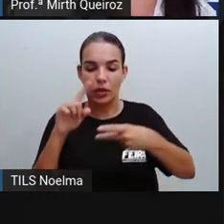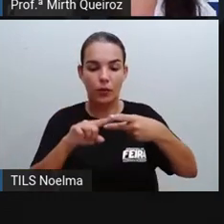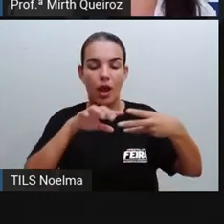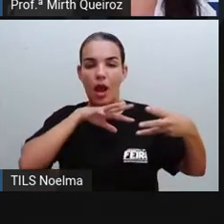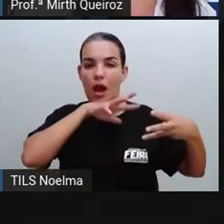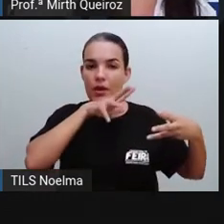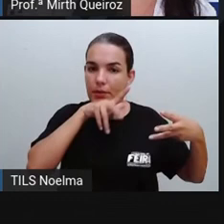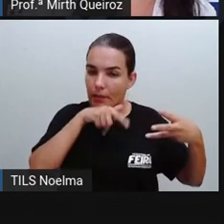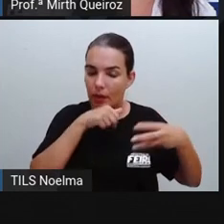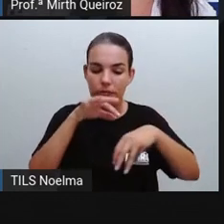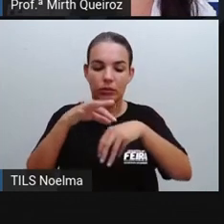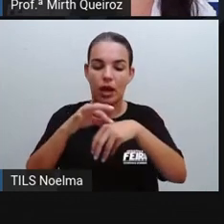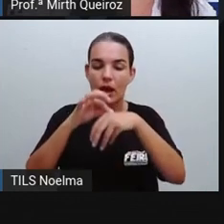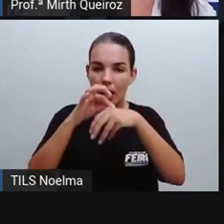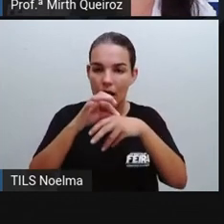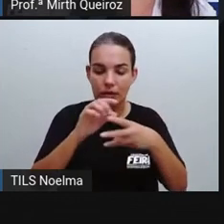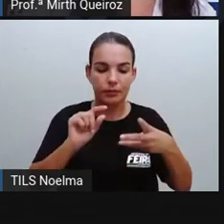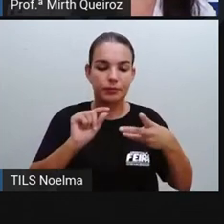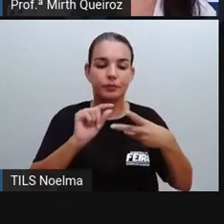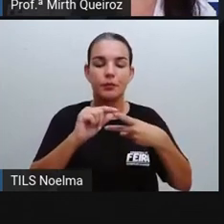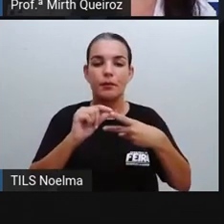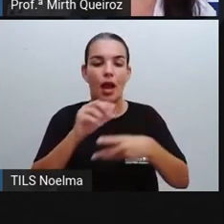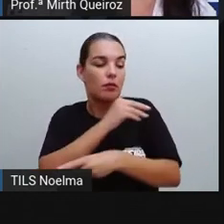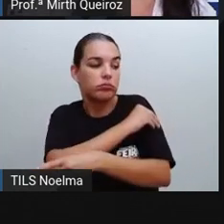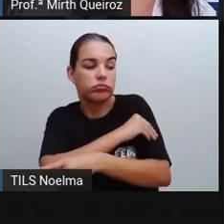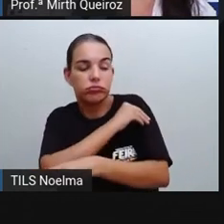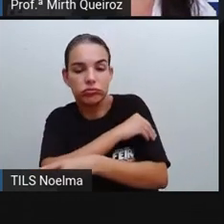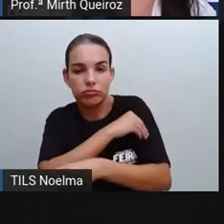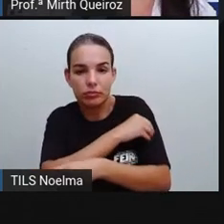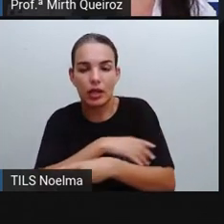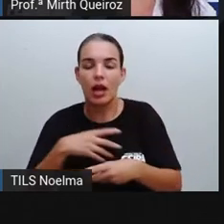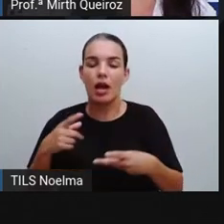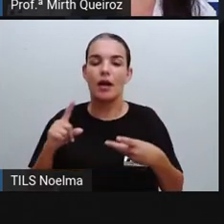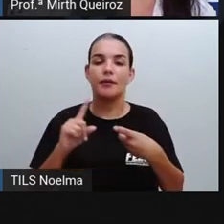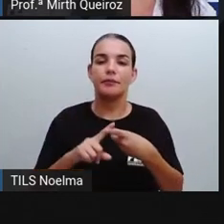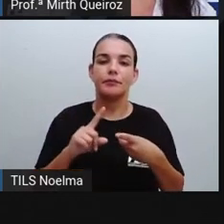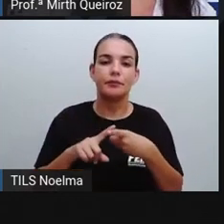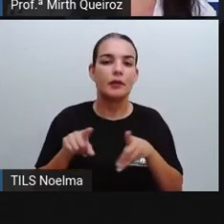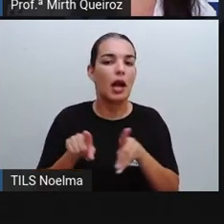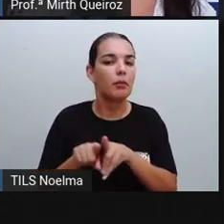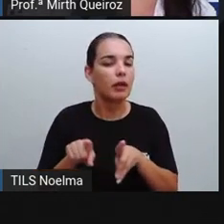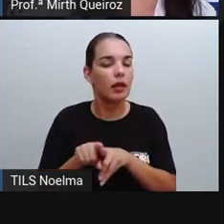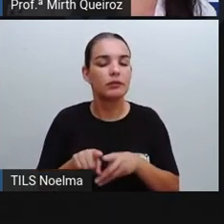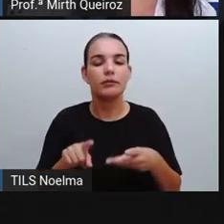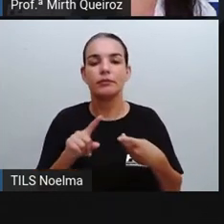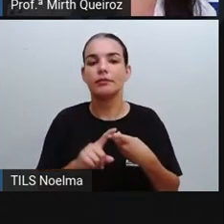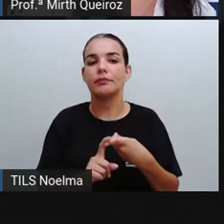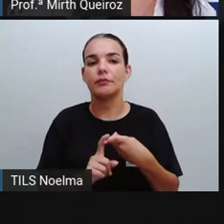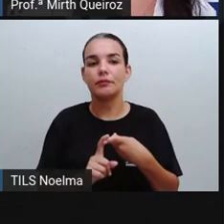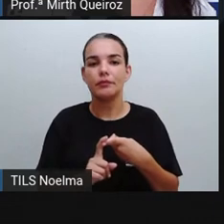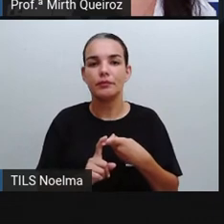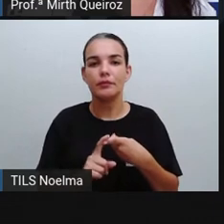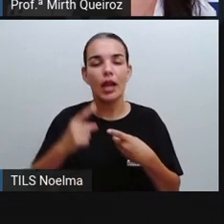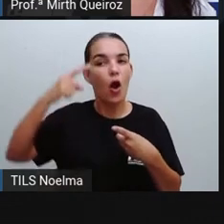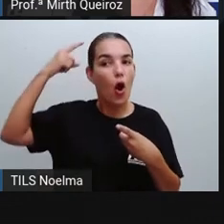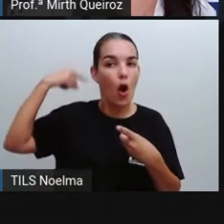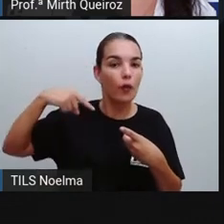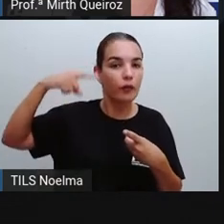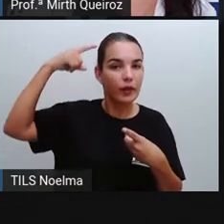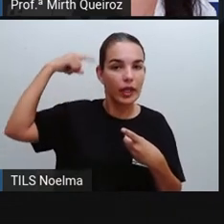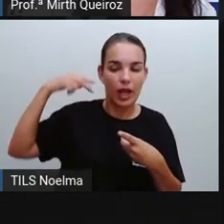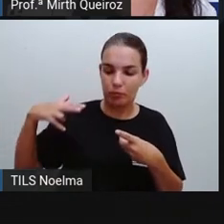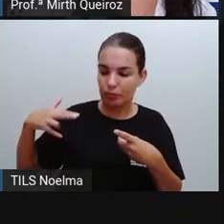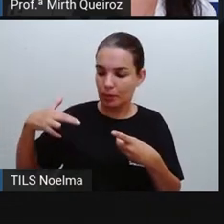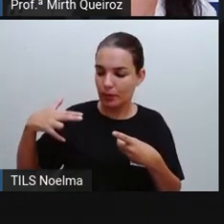carne do animal, o algodão, né? Que vem aí das ovelhas, por exemplo, quando a gente utiliza